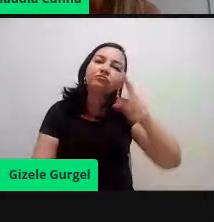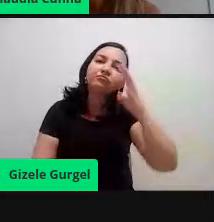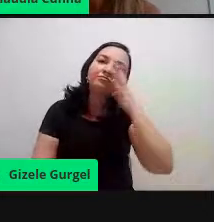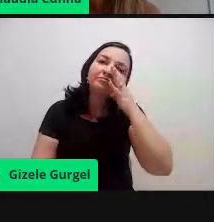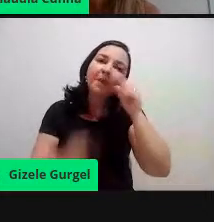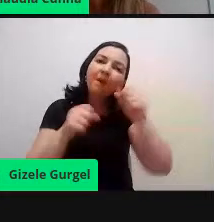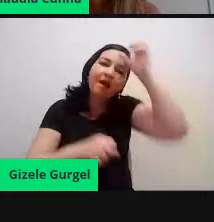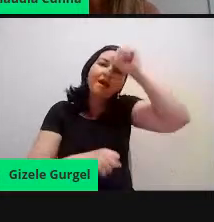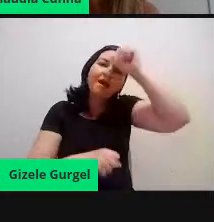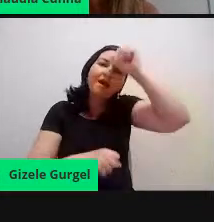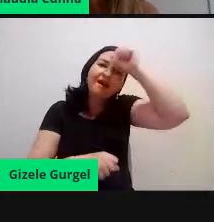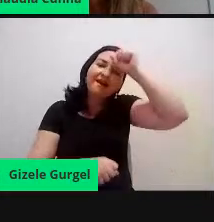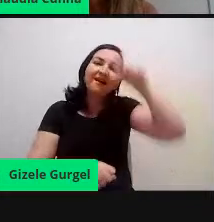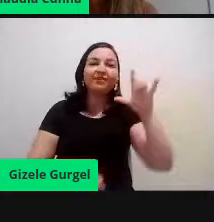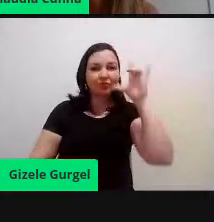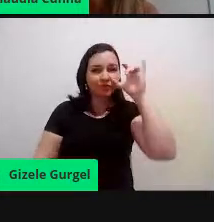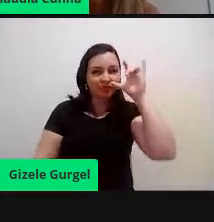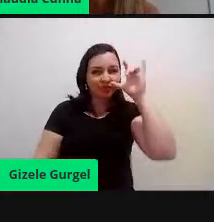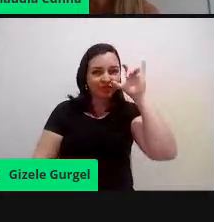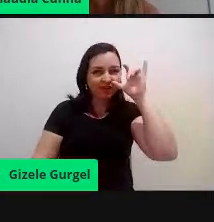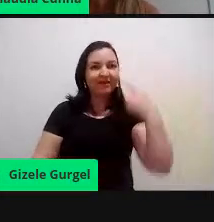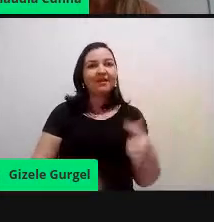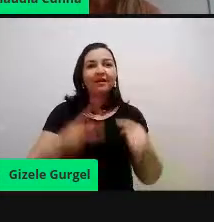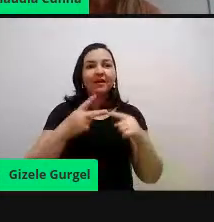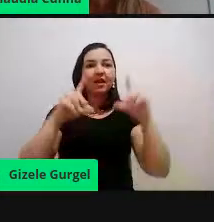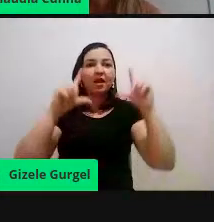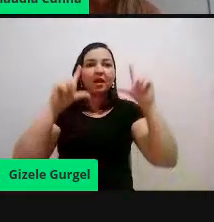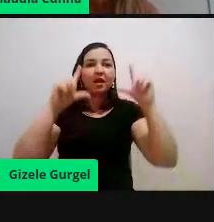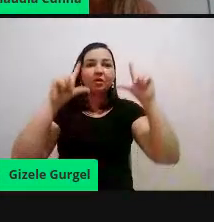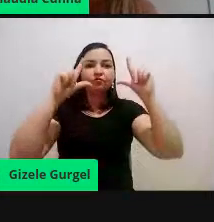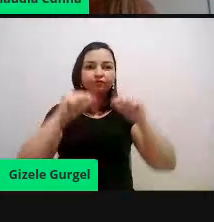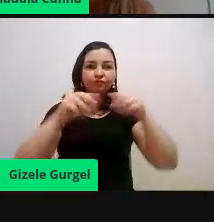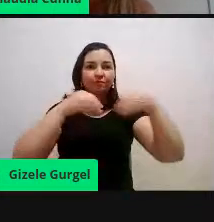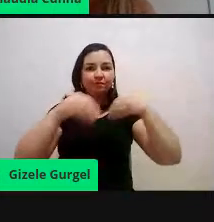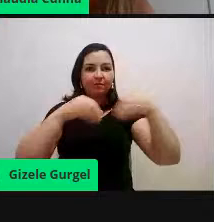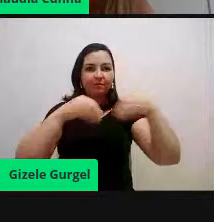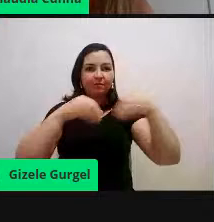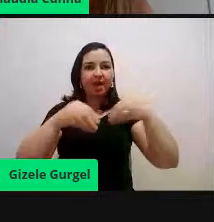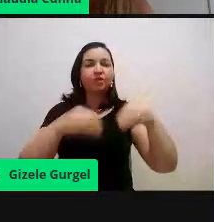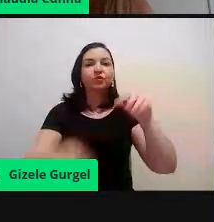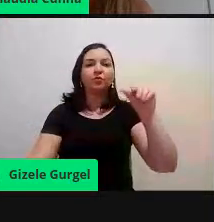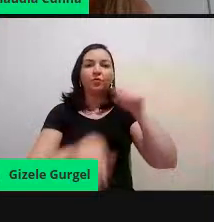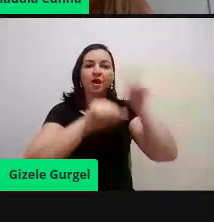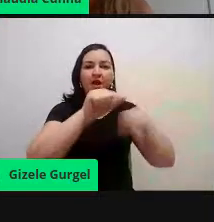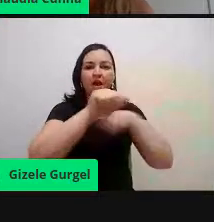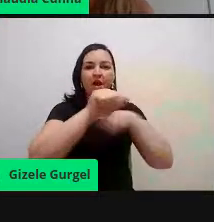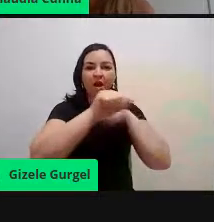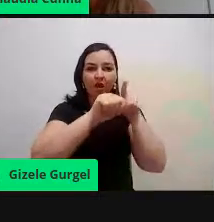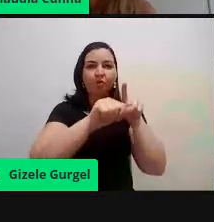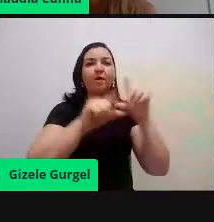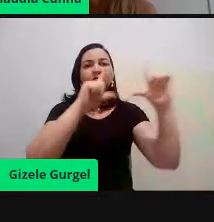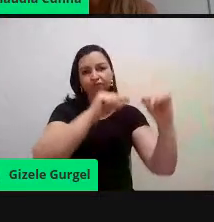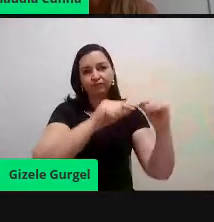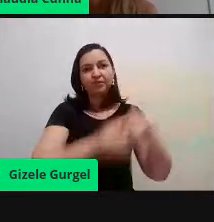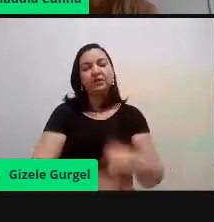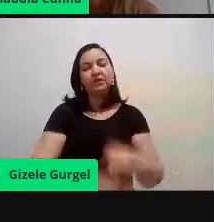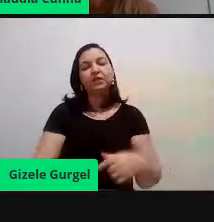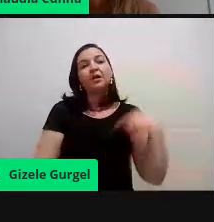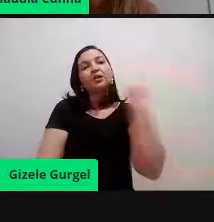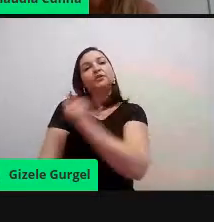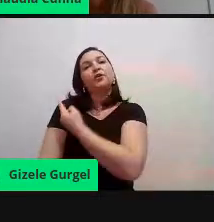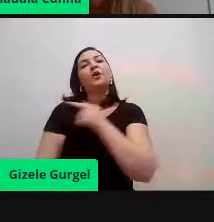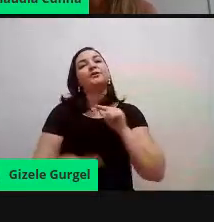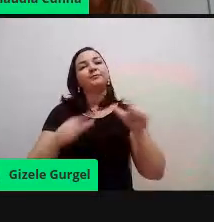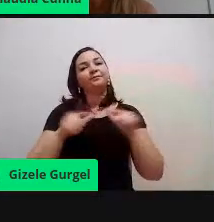Instagram, né, o Reduza Plástico, o Instagram é o arroba Reduza Plástico. E nós trabalhamos, né, além das